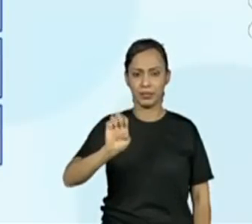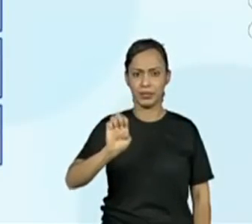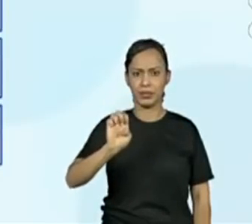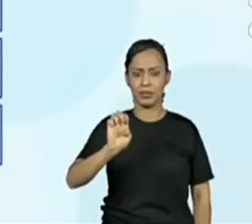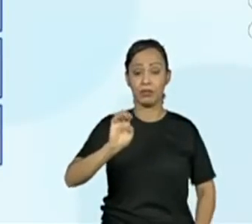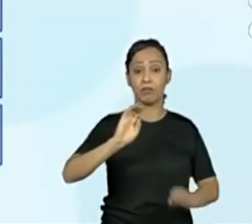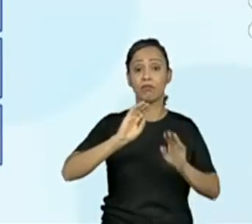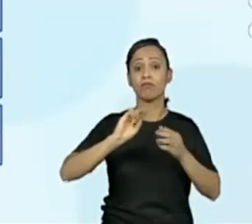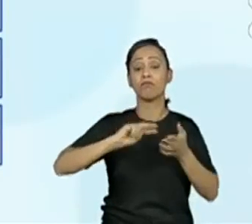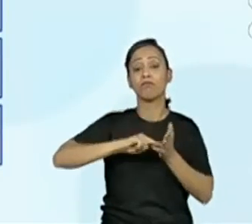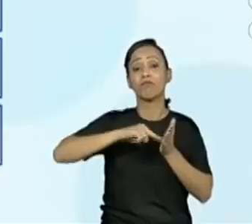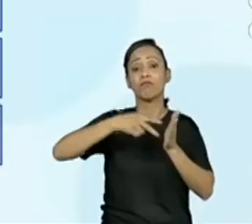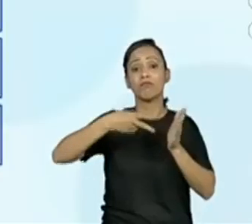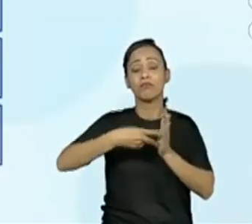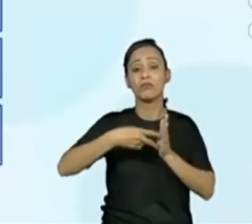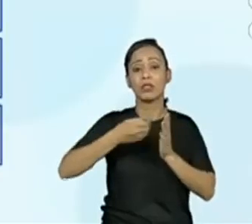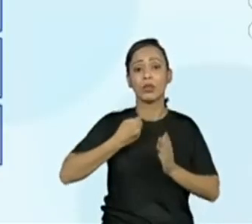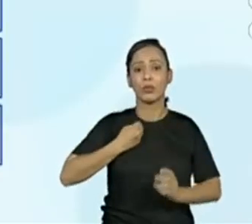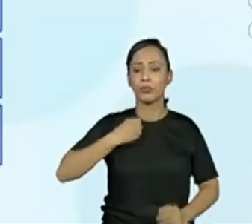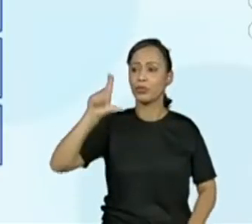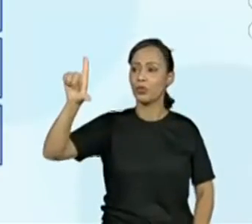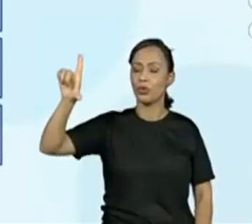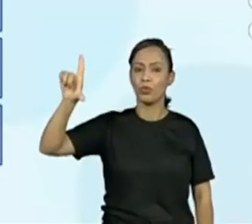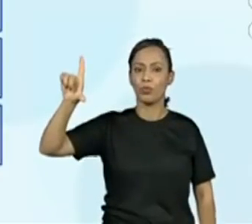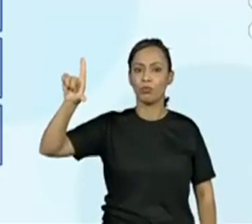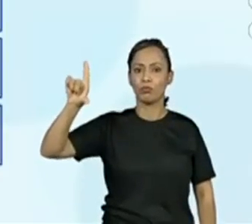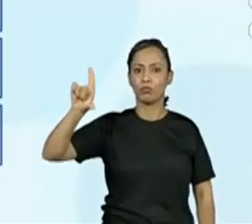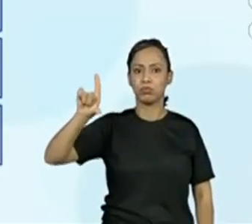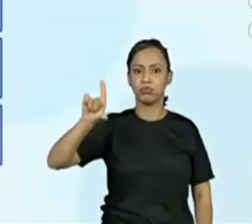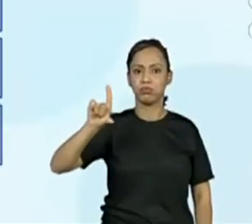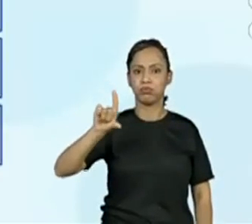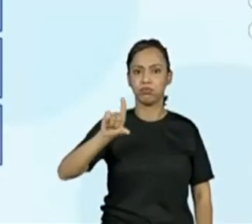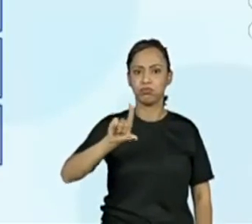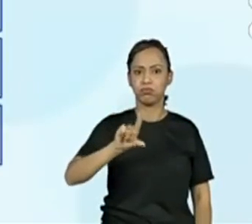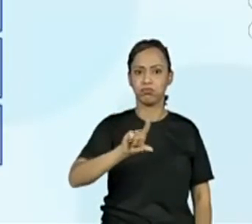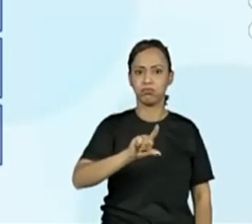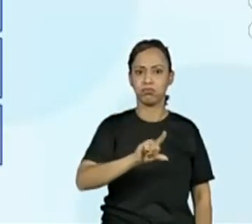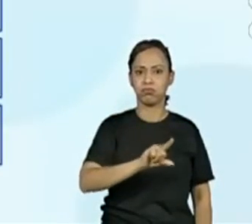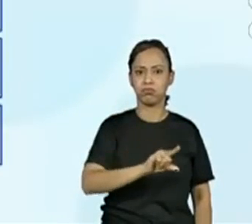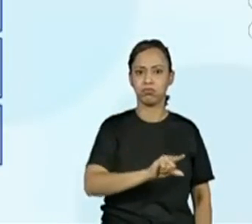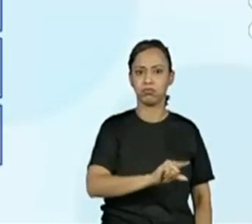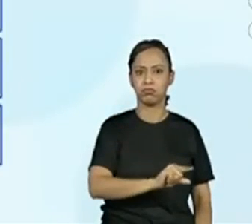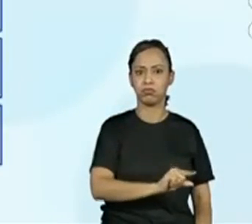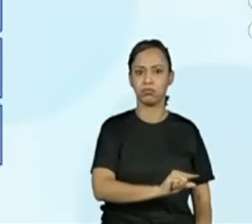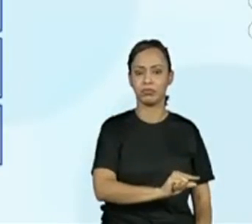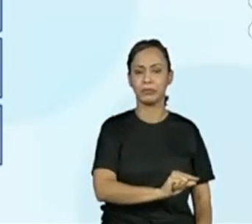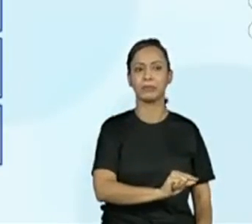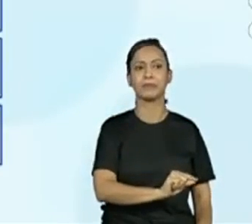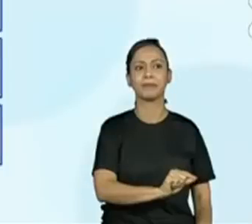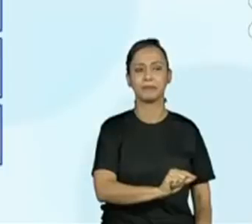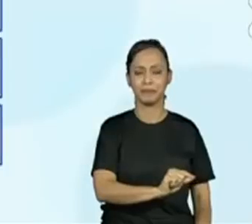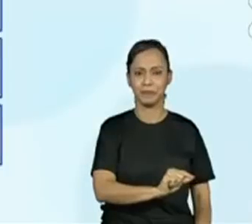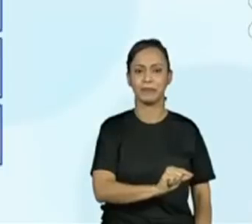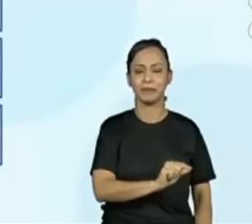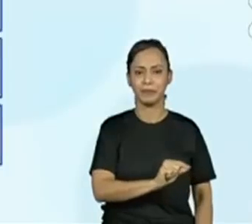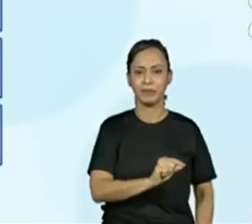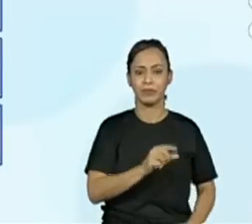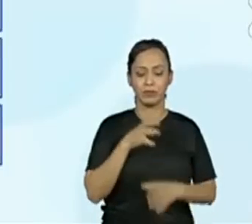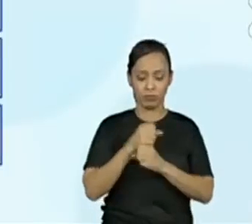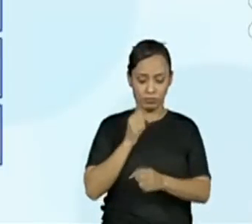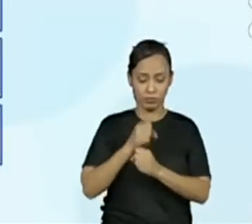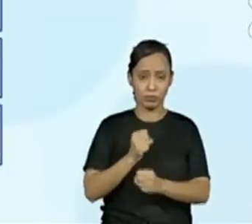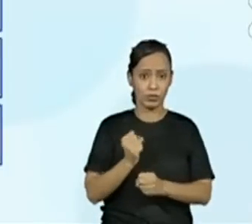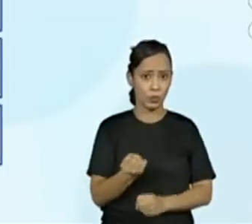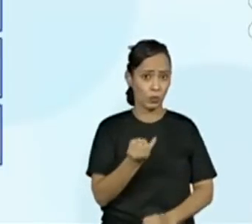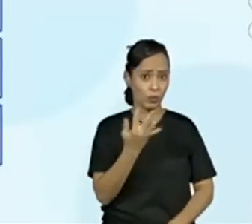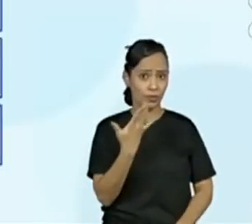Eduarda, certinho. Decrescente. Do maior para o menor, eles estão colocando. De 10 em 10. E o